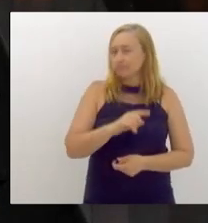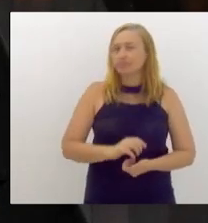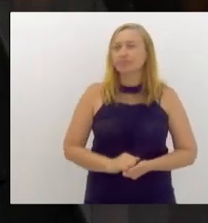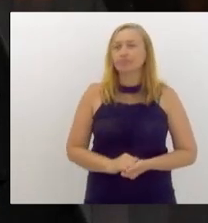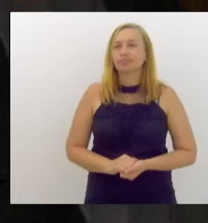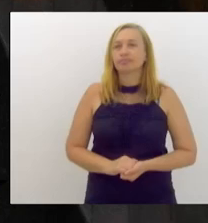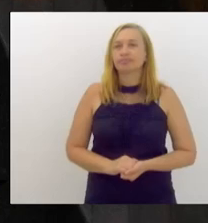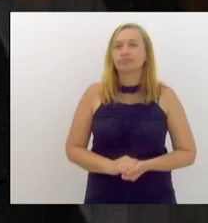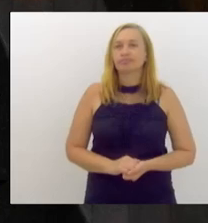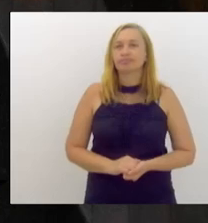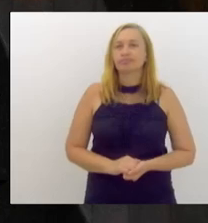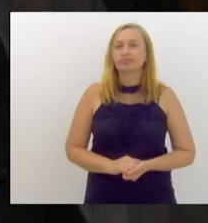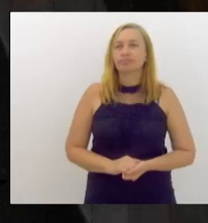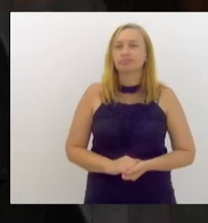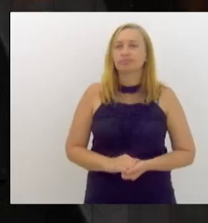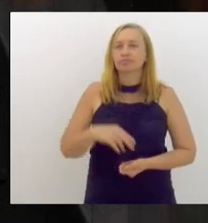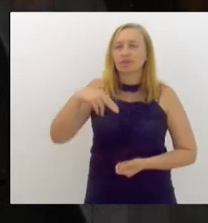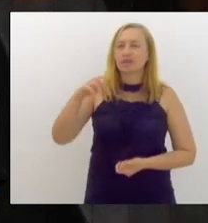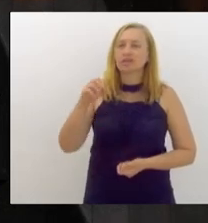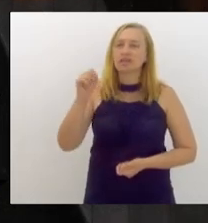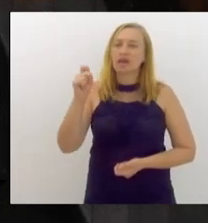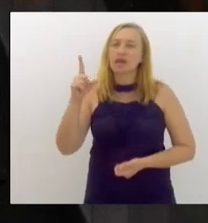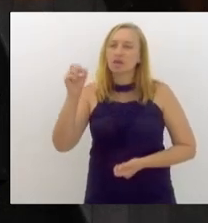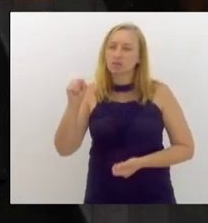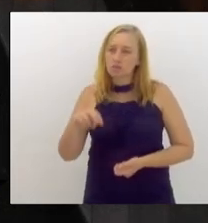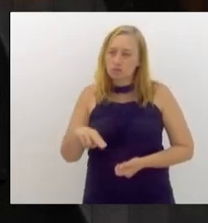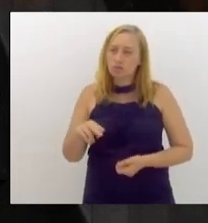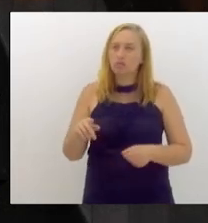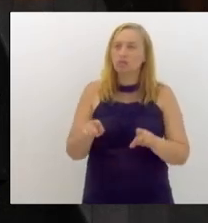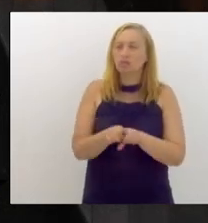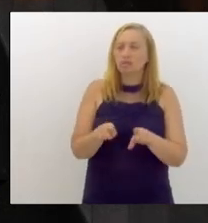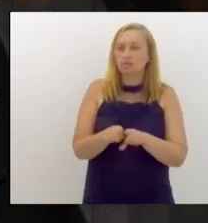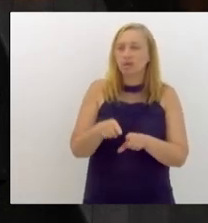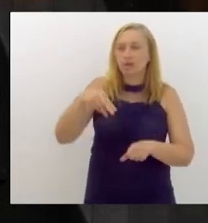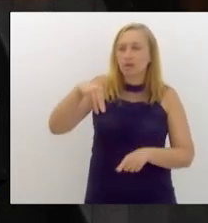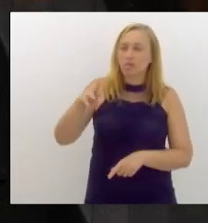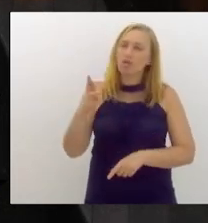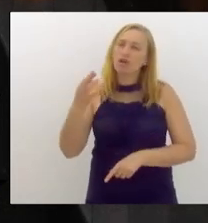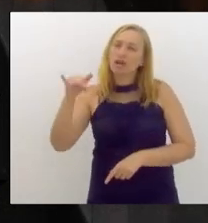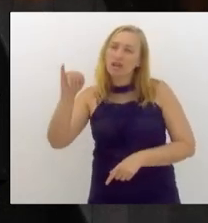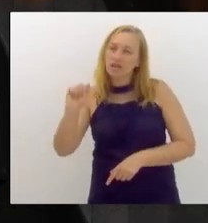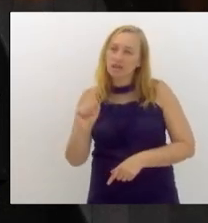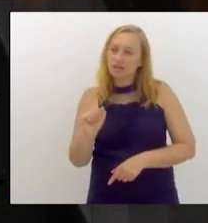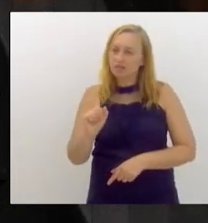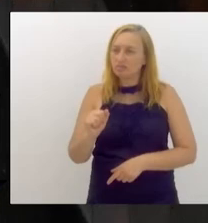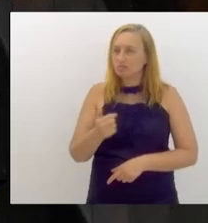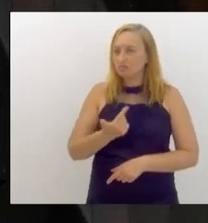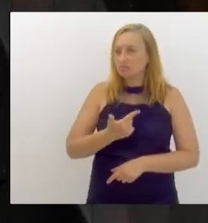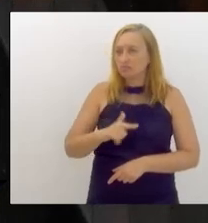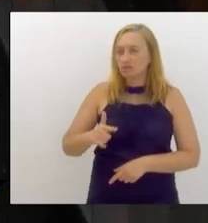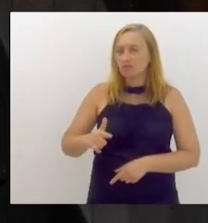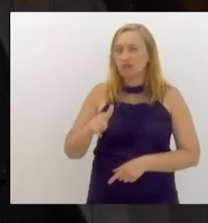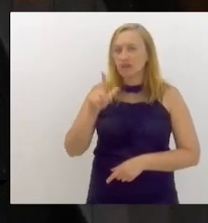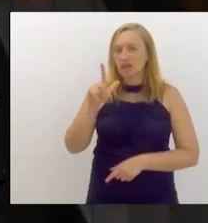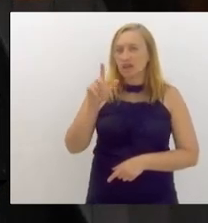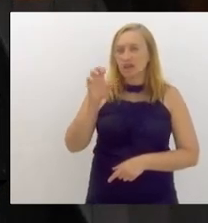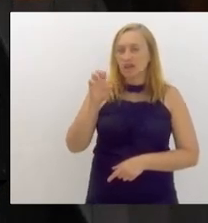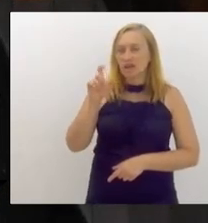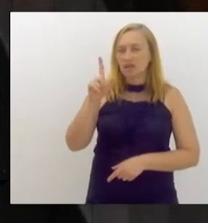Nelson Carneiro e Moreira Franco, nós não obtivemos a legenda.